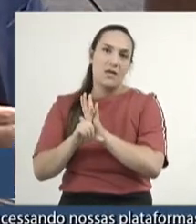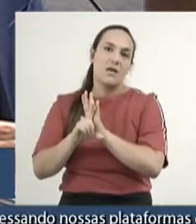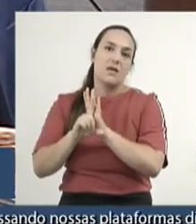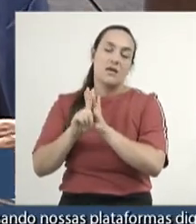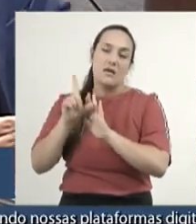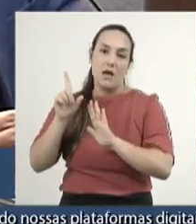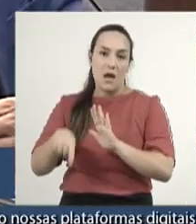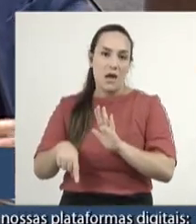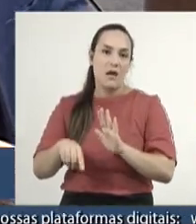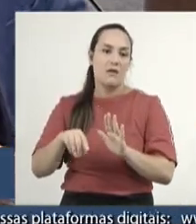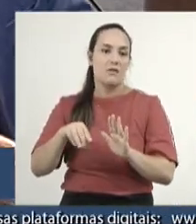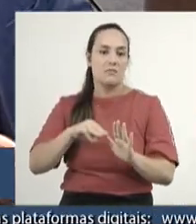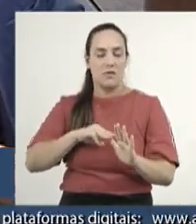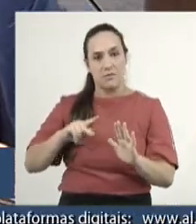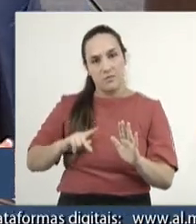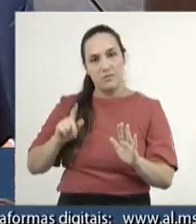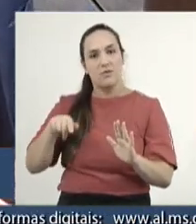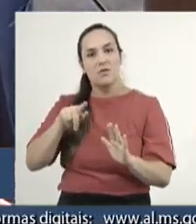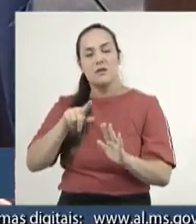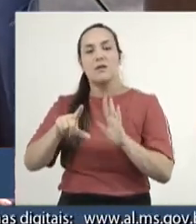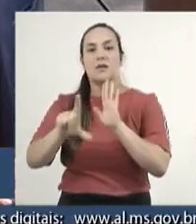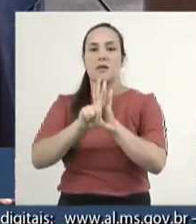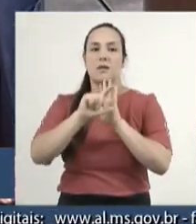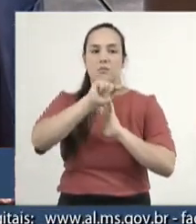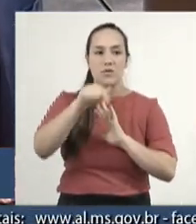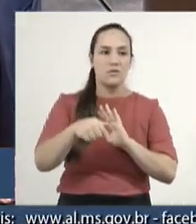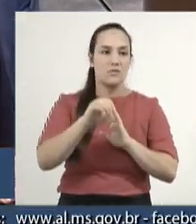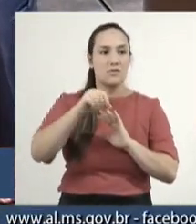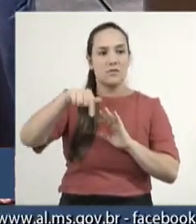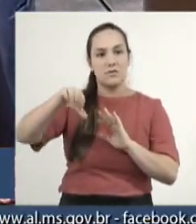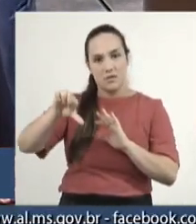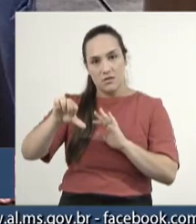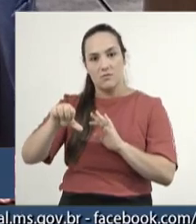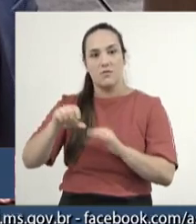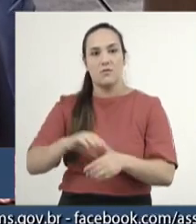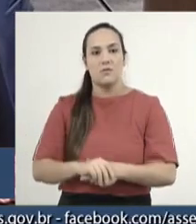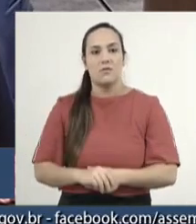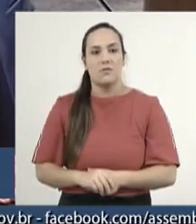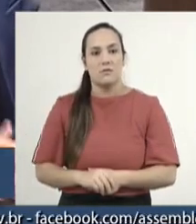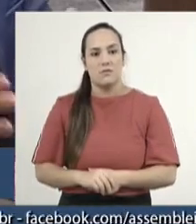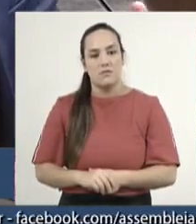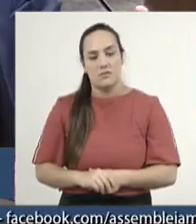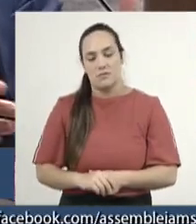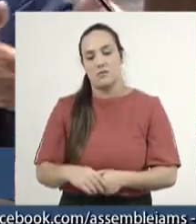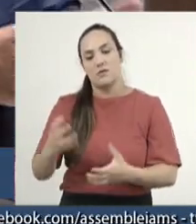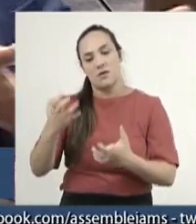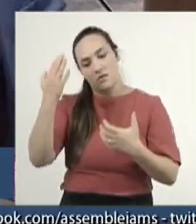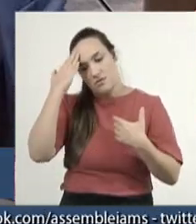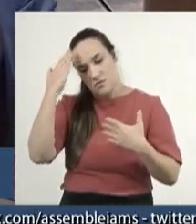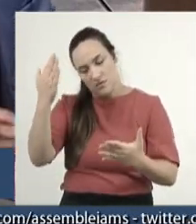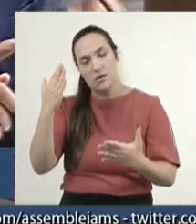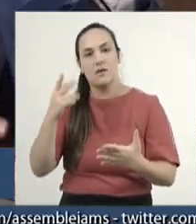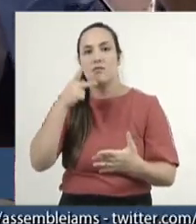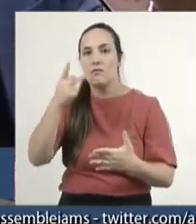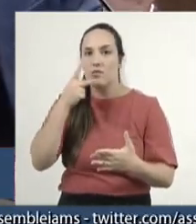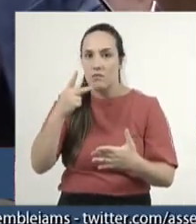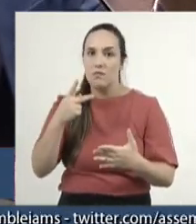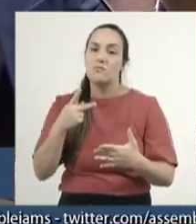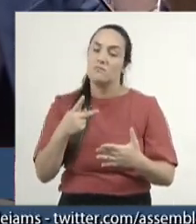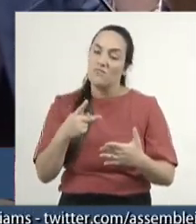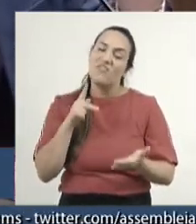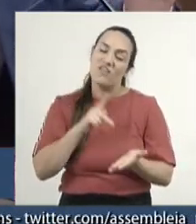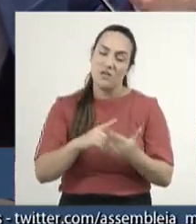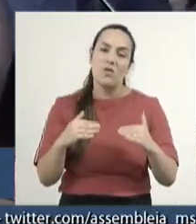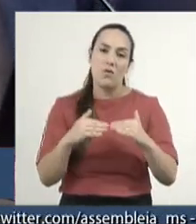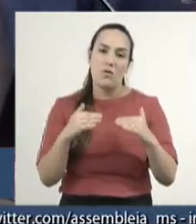deve ou não fazer os deputados, de acordo com a Lei 1079, é o Ministério Público Federal. Então eu agradeço a fala, porque confirma a existência não